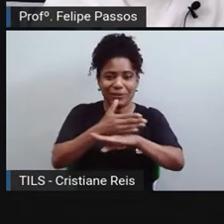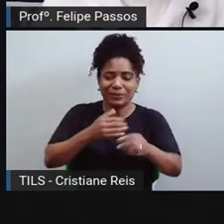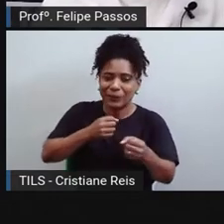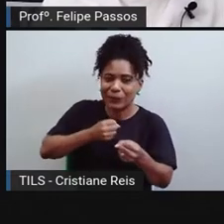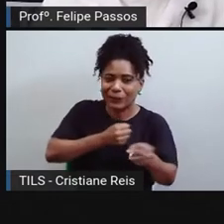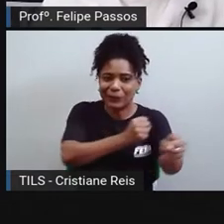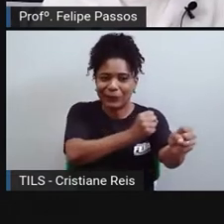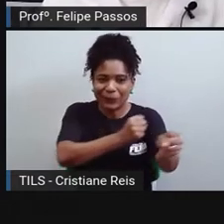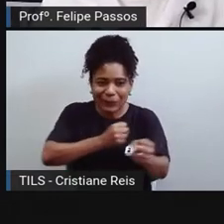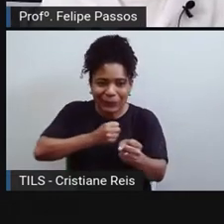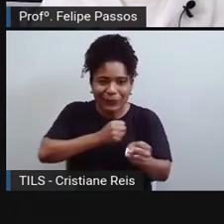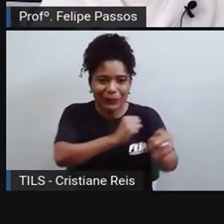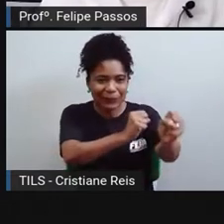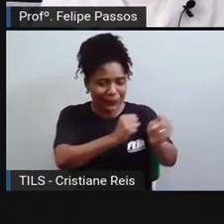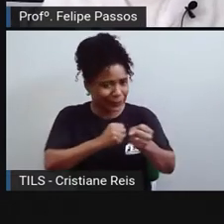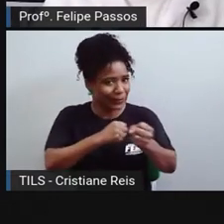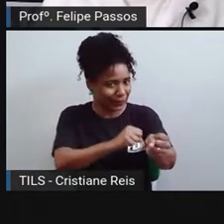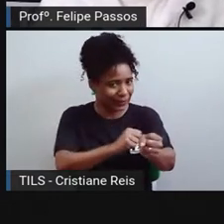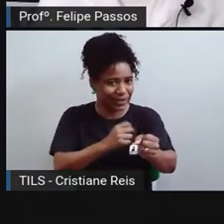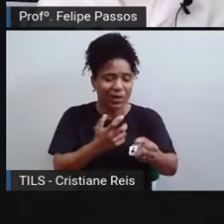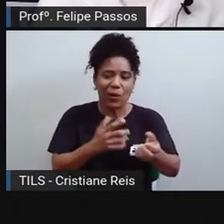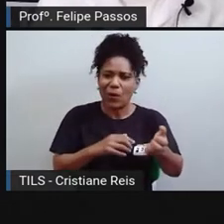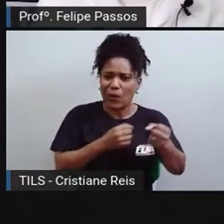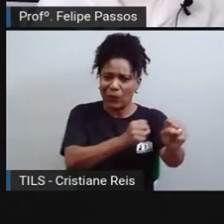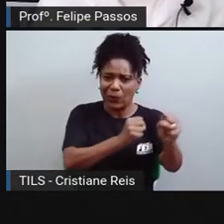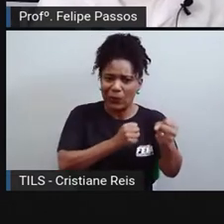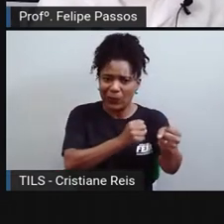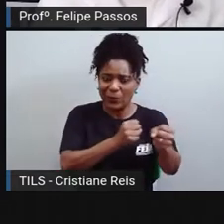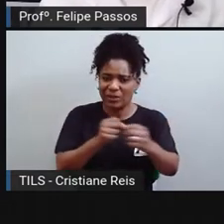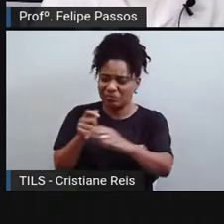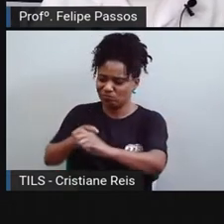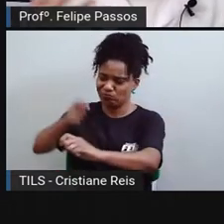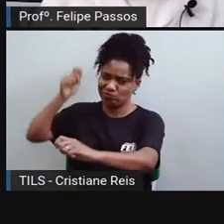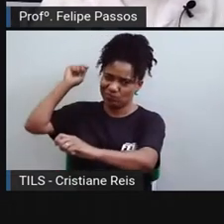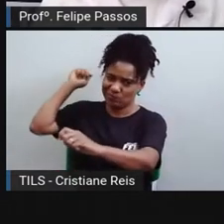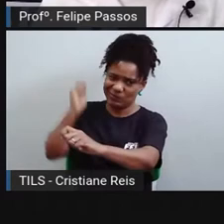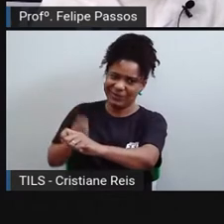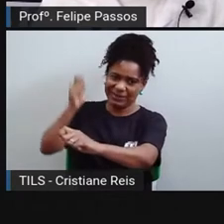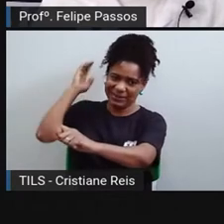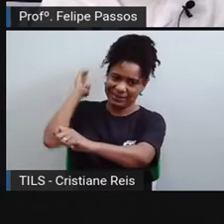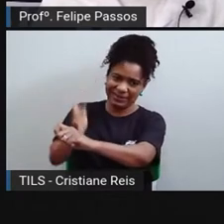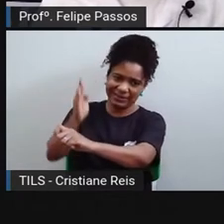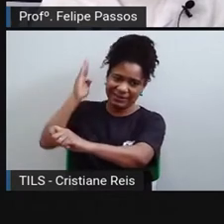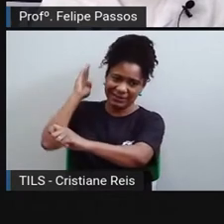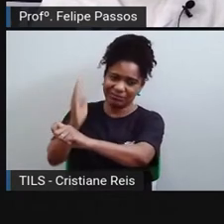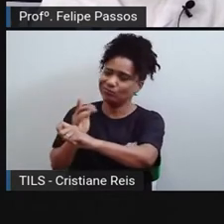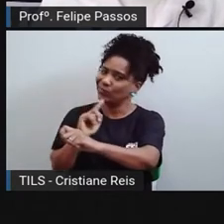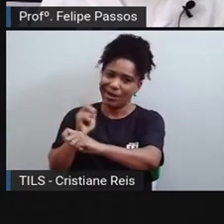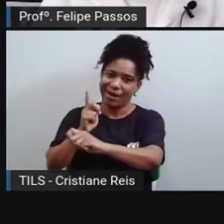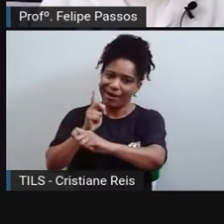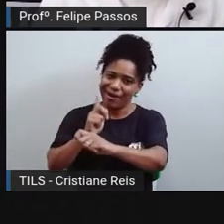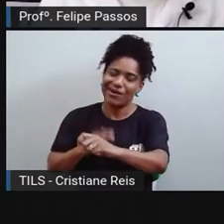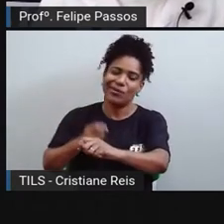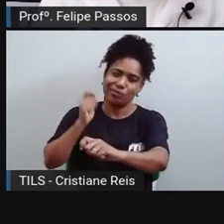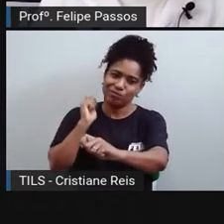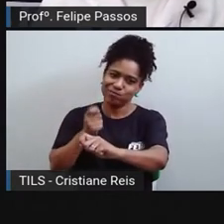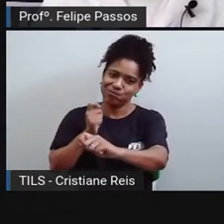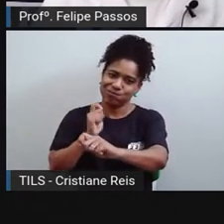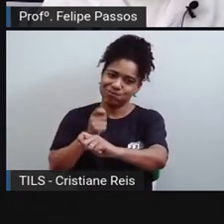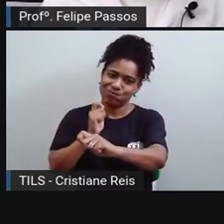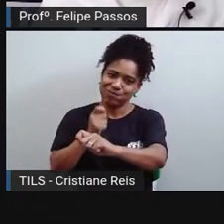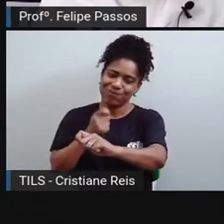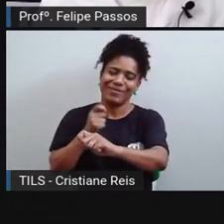com serrote, nem tentar serrar a madeira com um martelo. Podemos pensar em outras ferramentas mais simples. Um lápis.